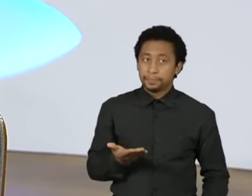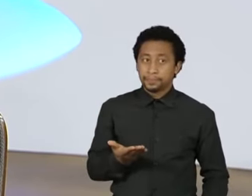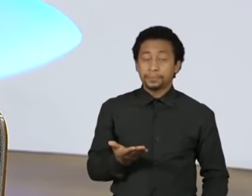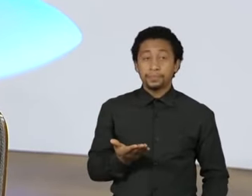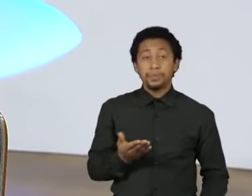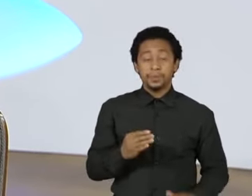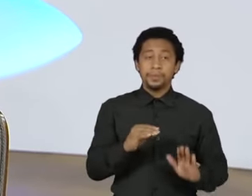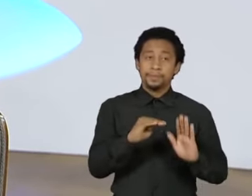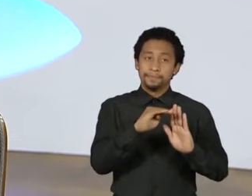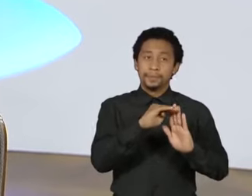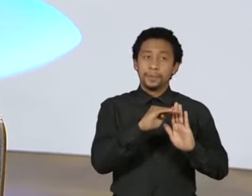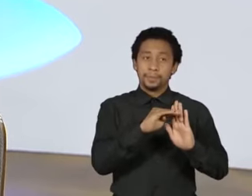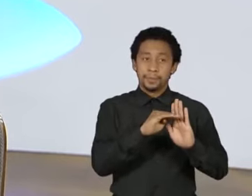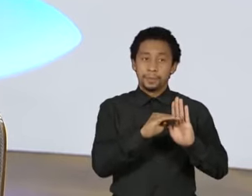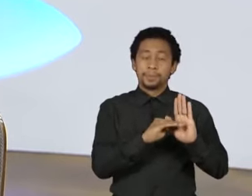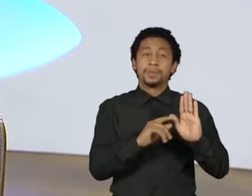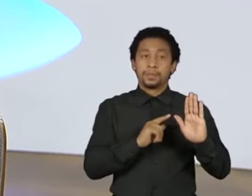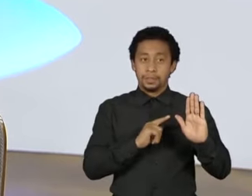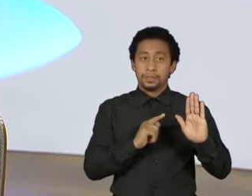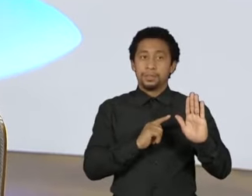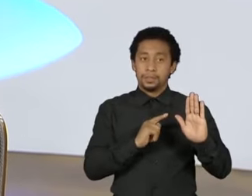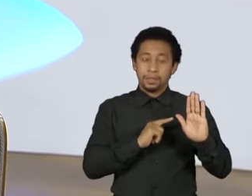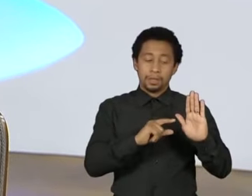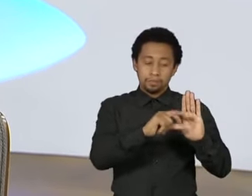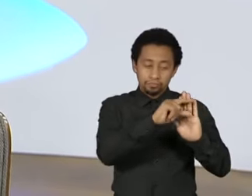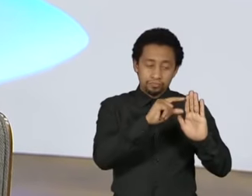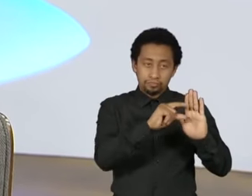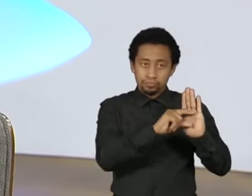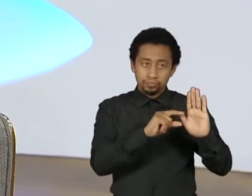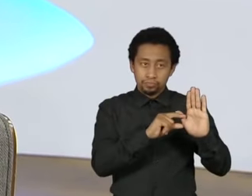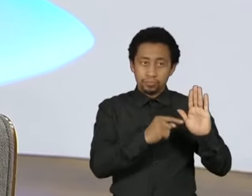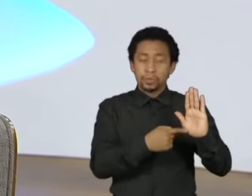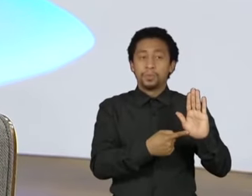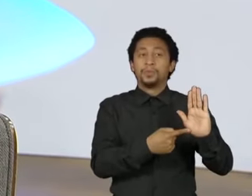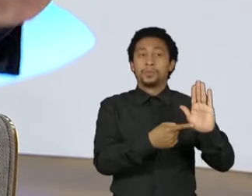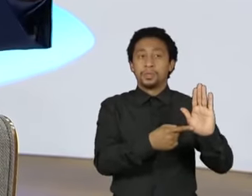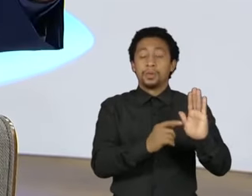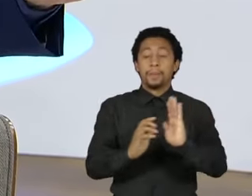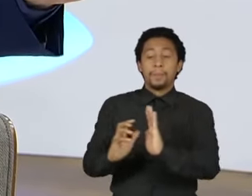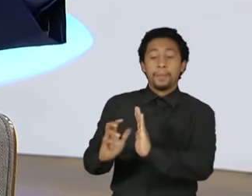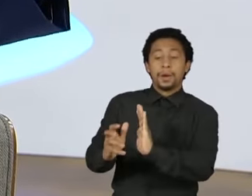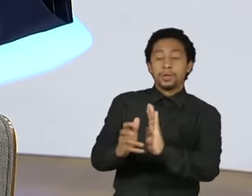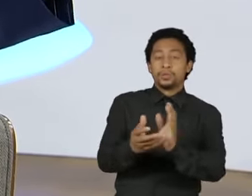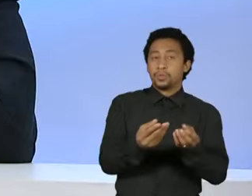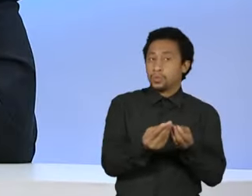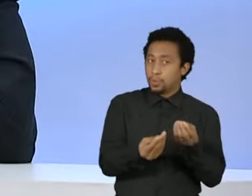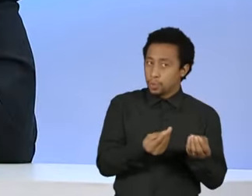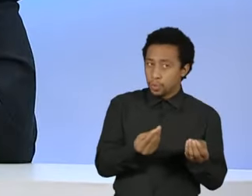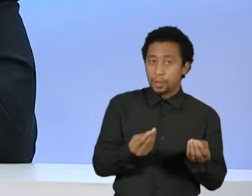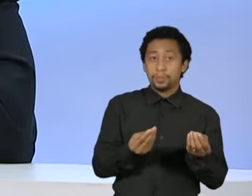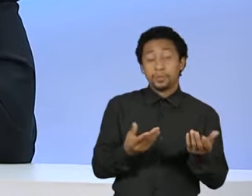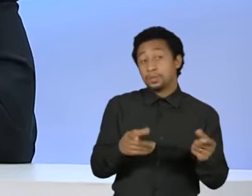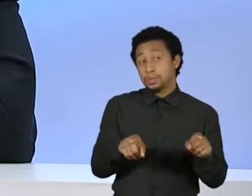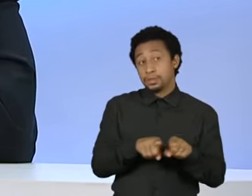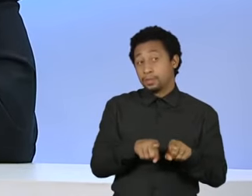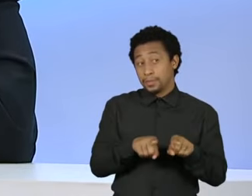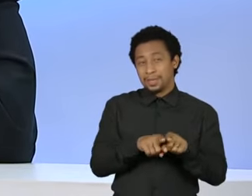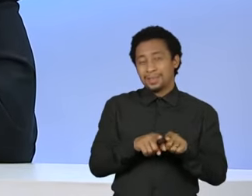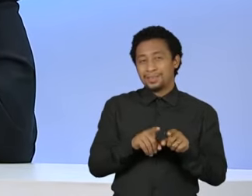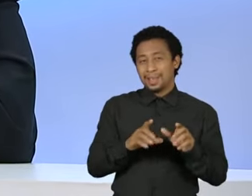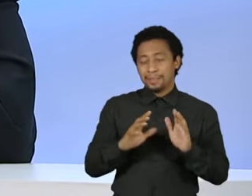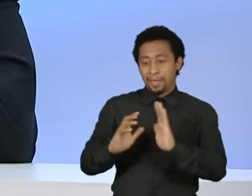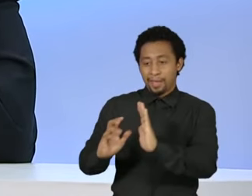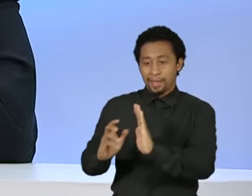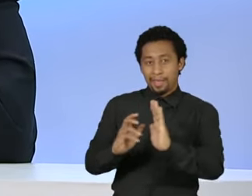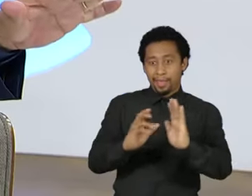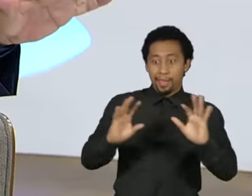instituído uma causa de desempenho para os partidos e proibiu-se coligações proporcionais, que eu acho que é